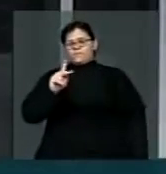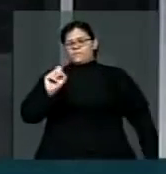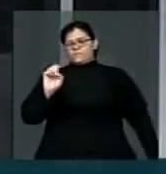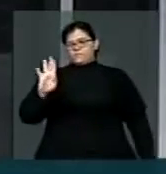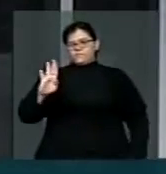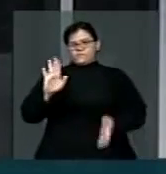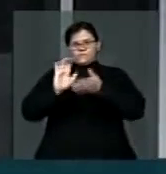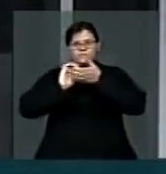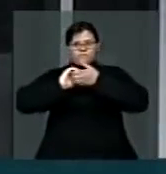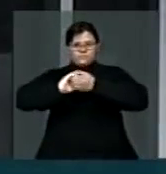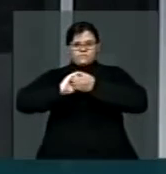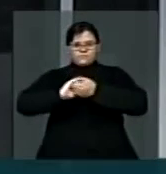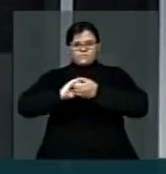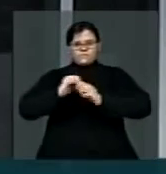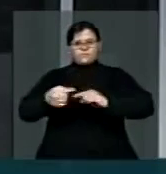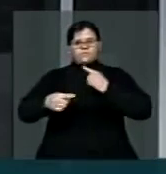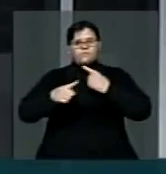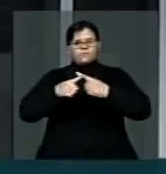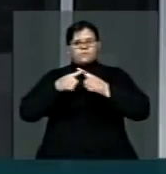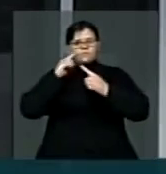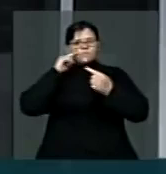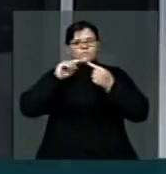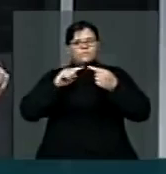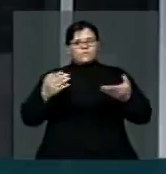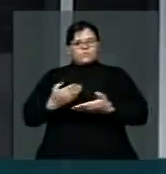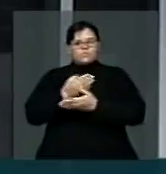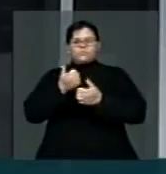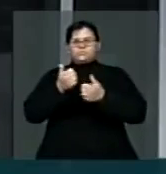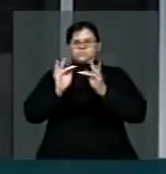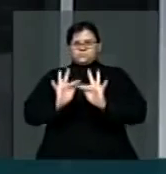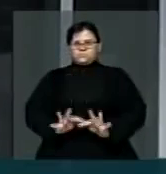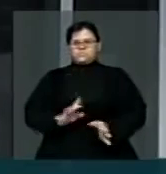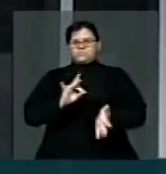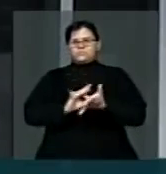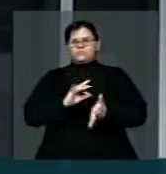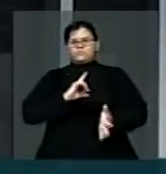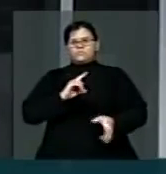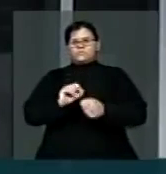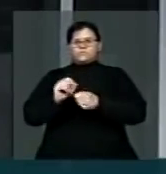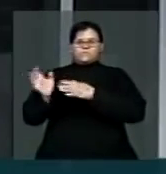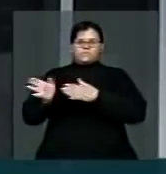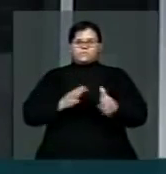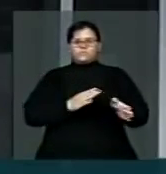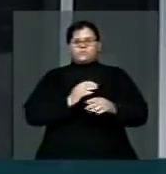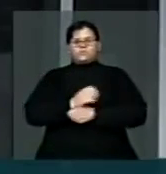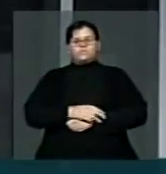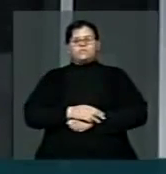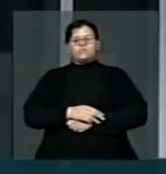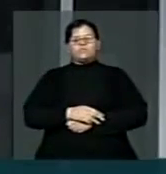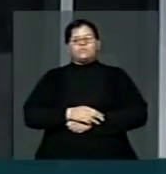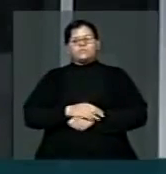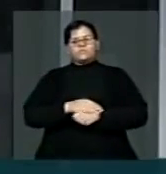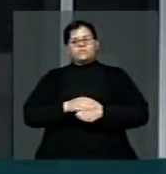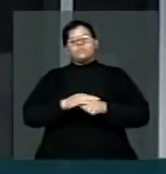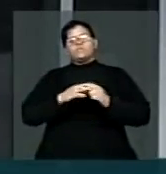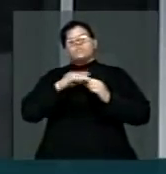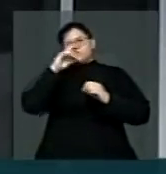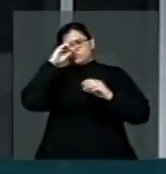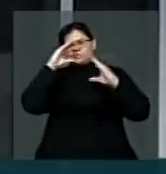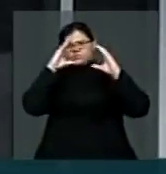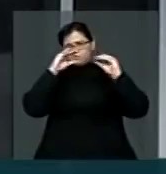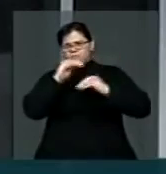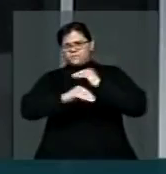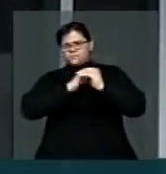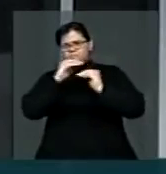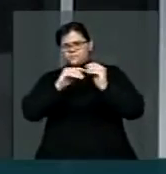esse acordo construído ao longo de um período de maturação, de